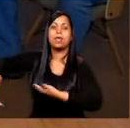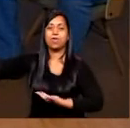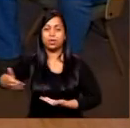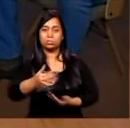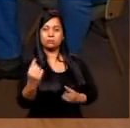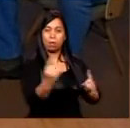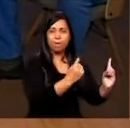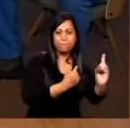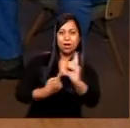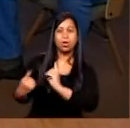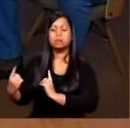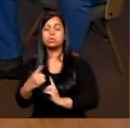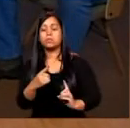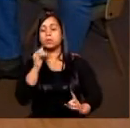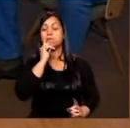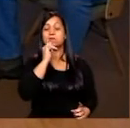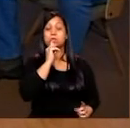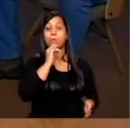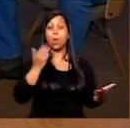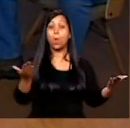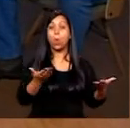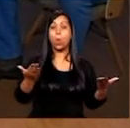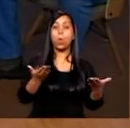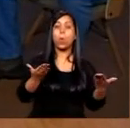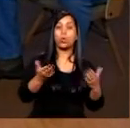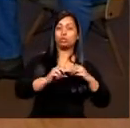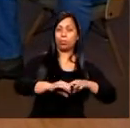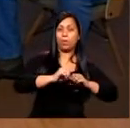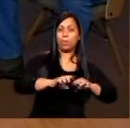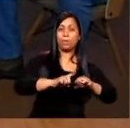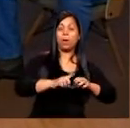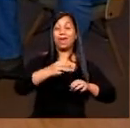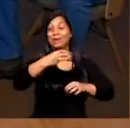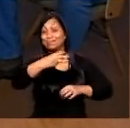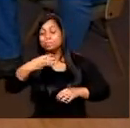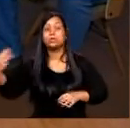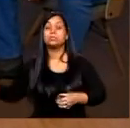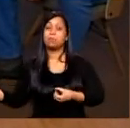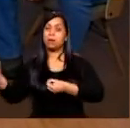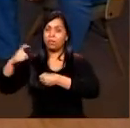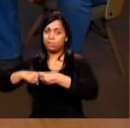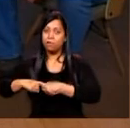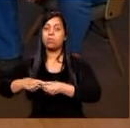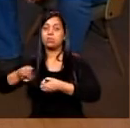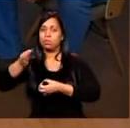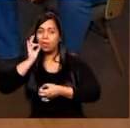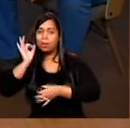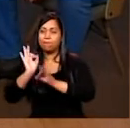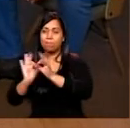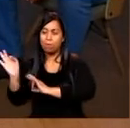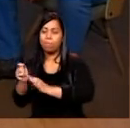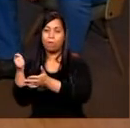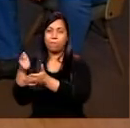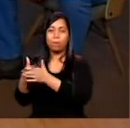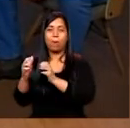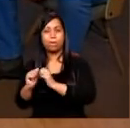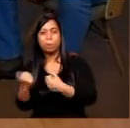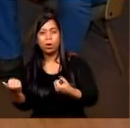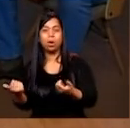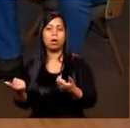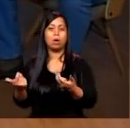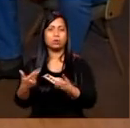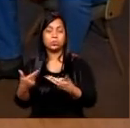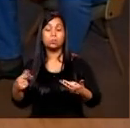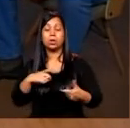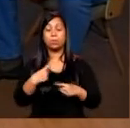Nicolas, o aula hoje, daqui três semanas, ele vai lá fazer o café da manhã para o pessoal. Então, pôr a mesa, comprar o pão. A